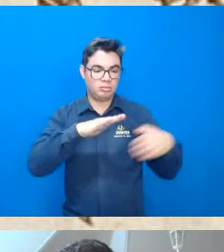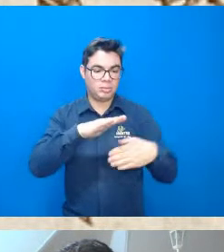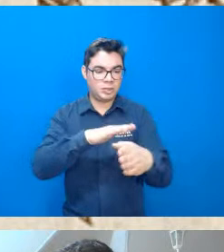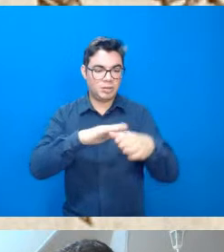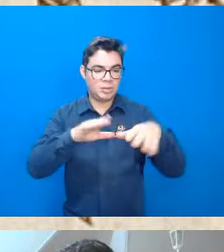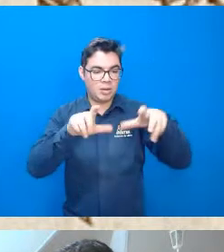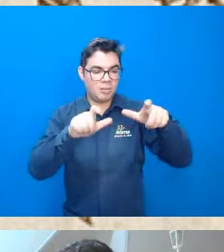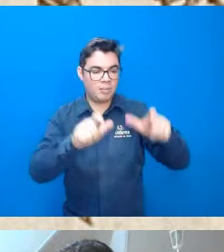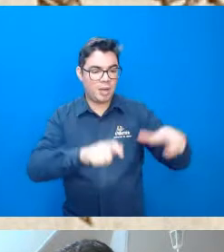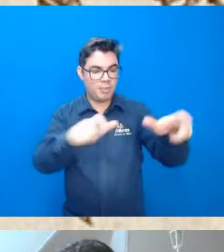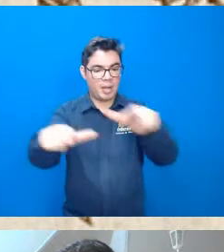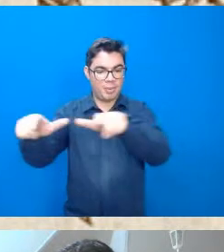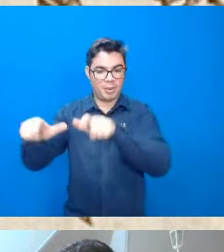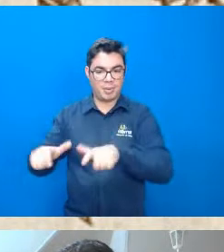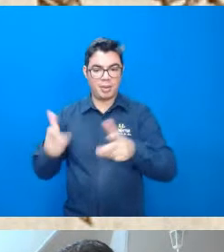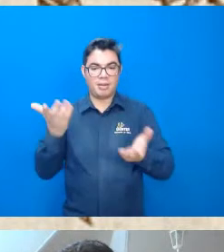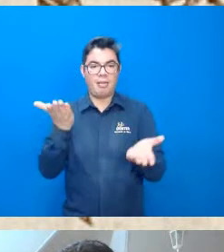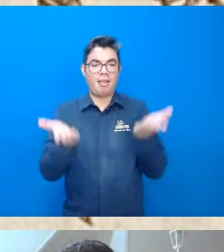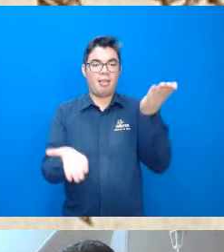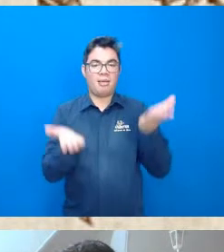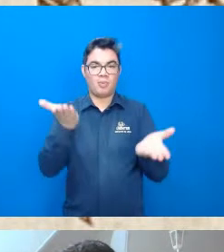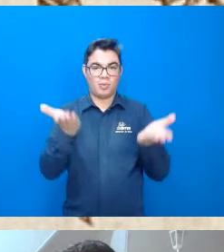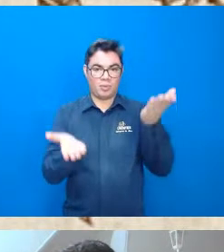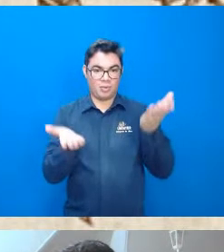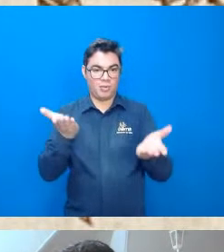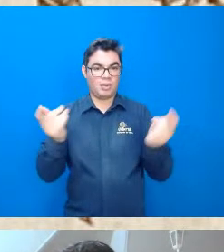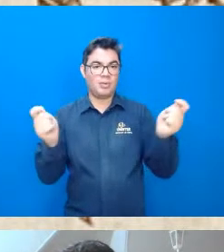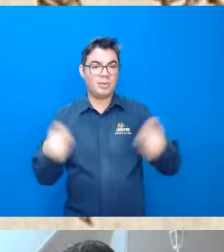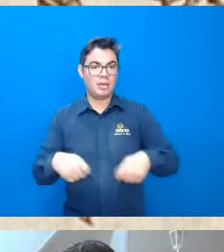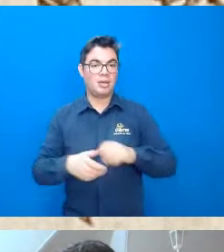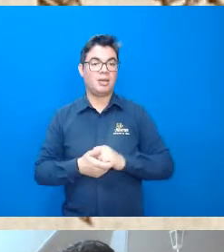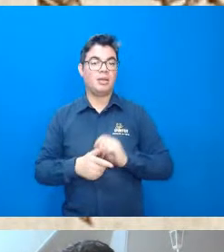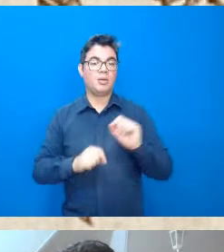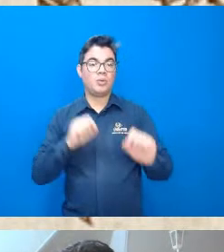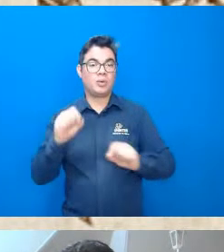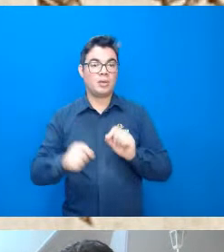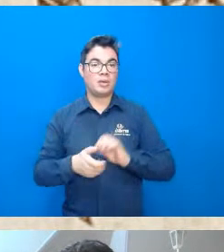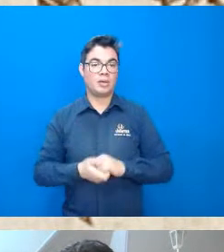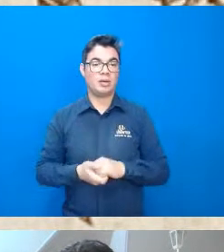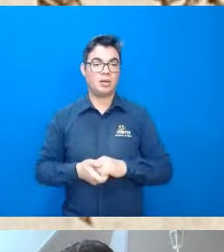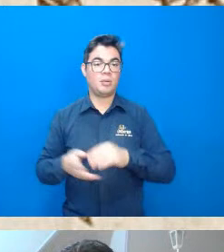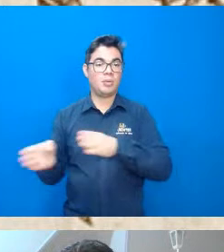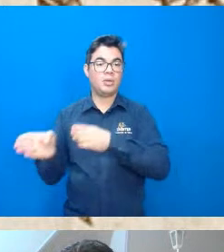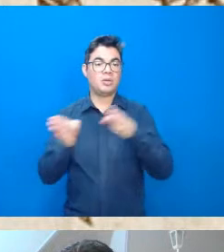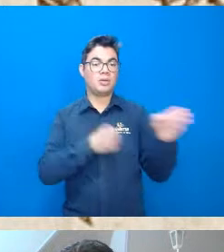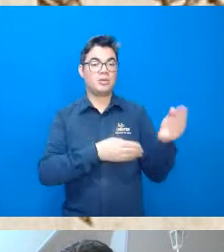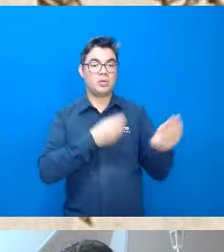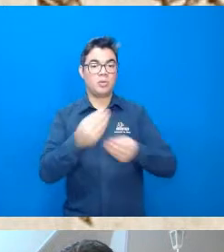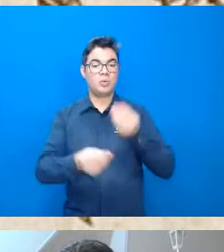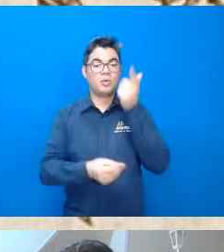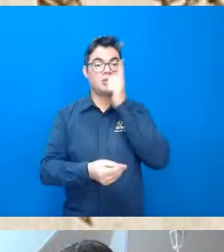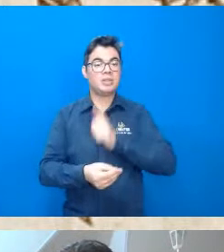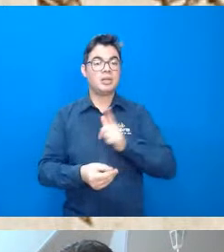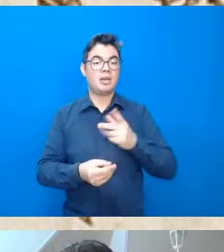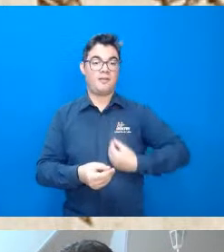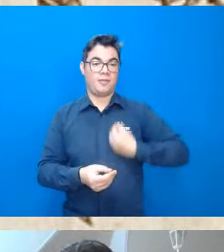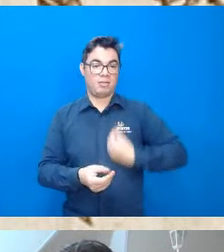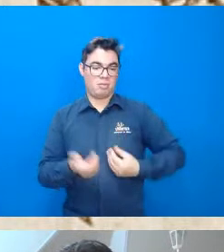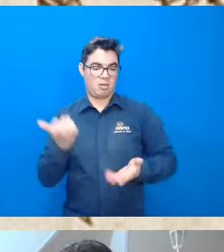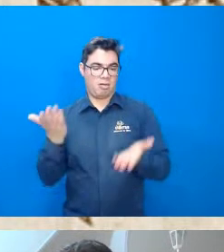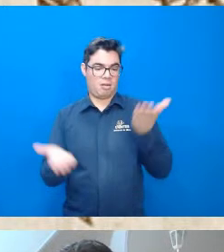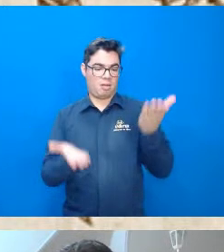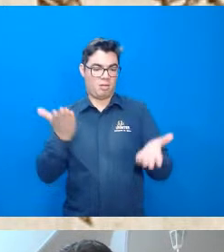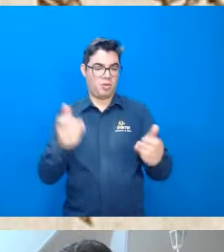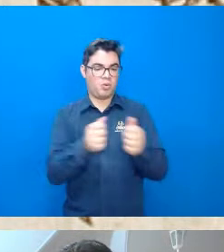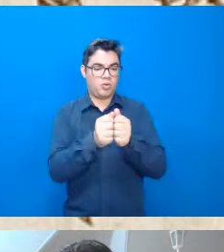não seria uma estabilidade né a gente entende que não há mas dentro de um de um processo que eles consigam estar